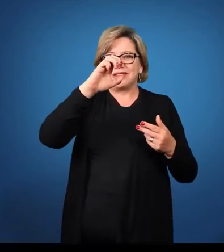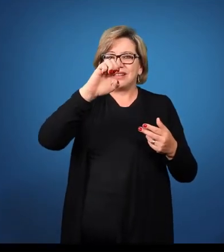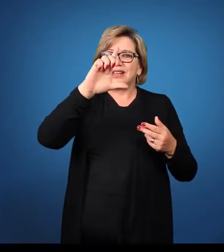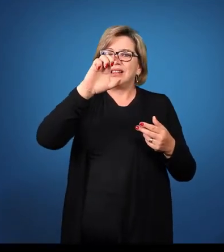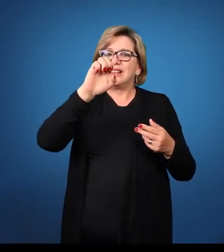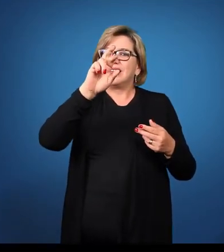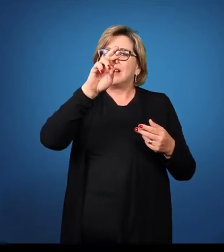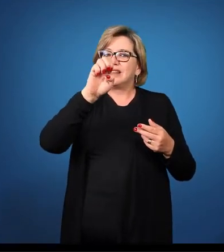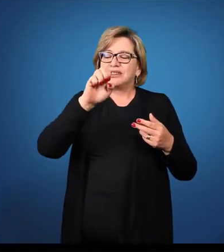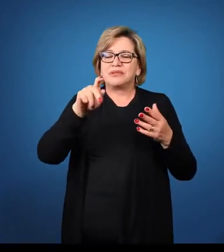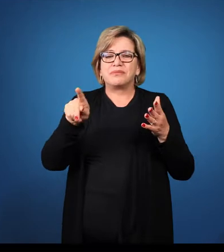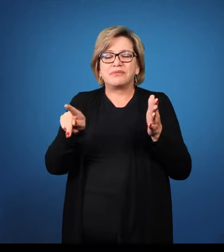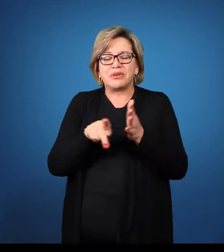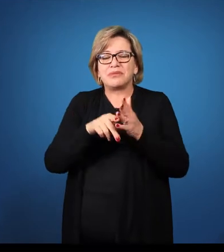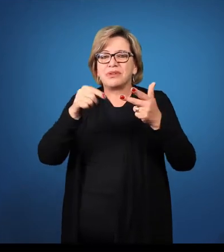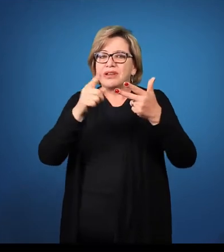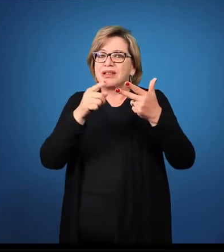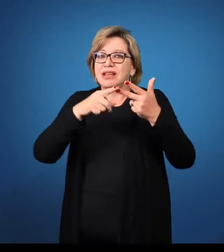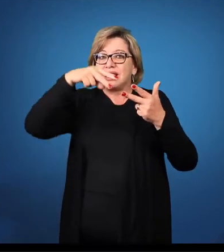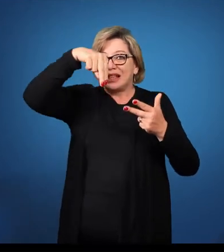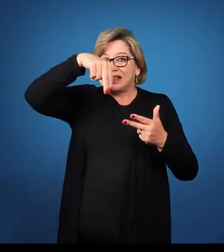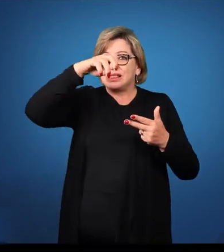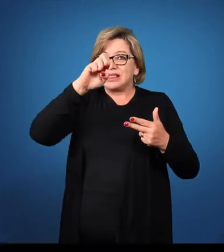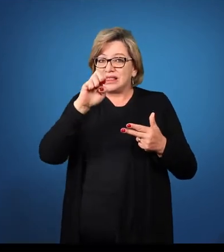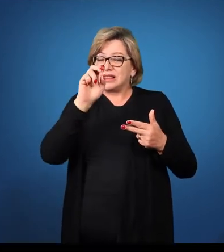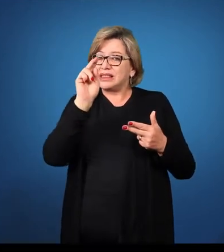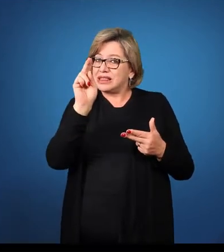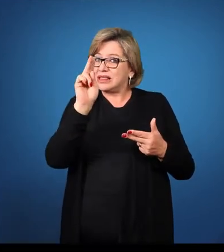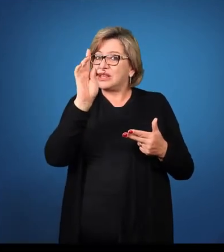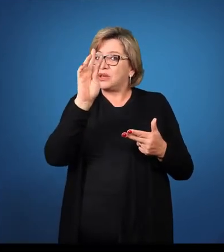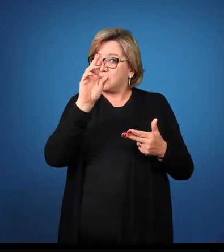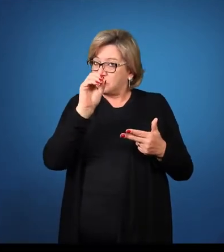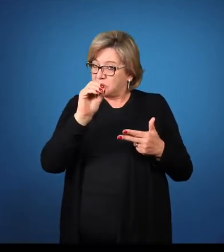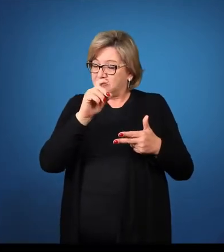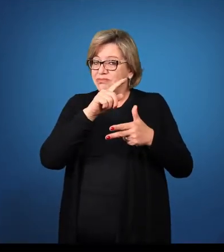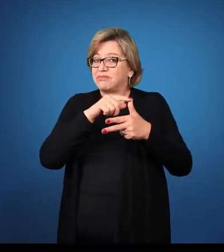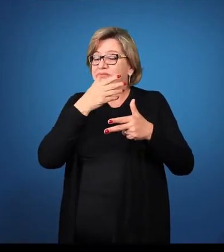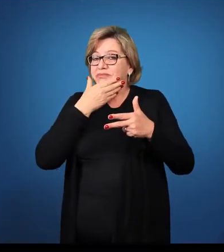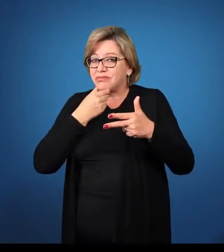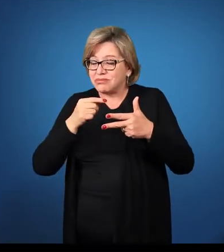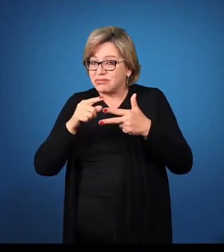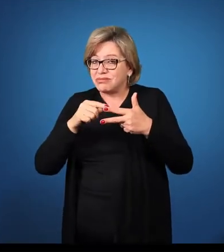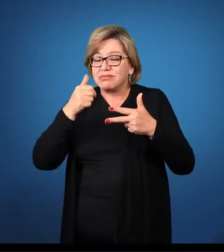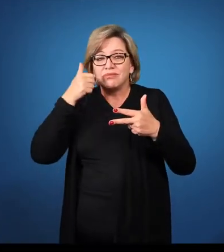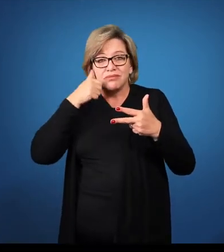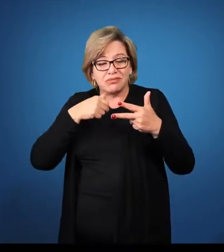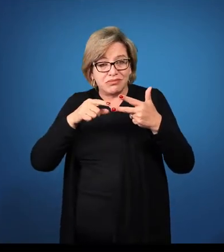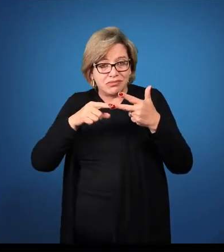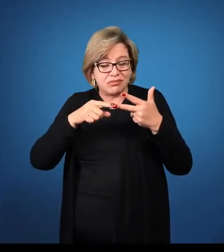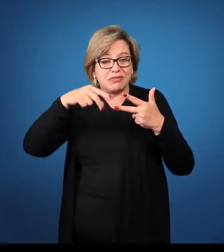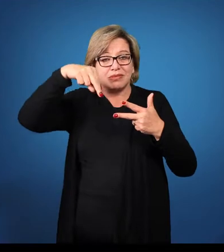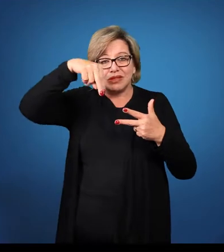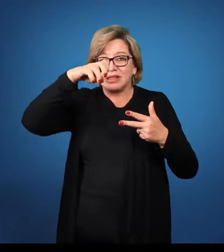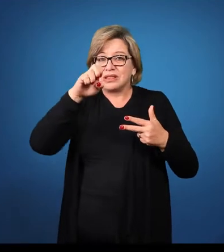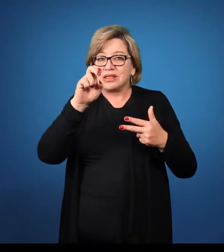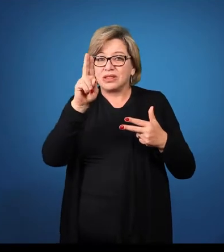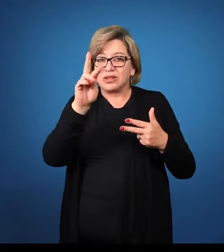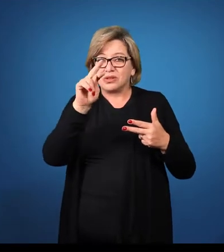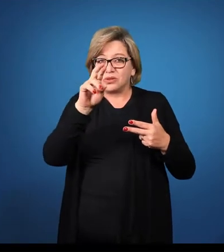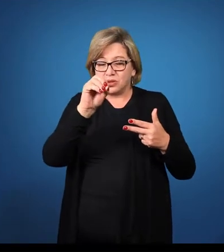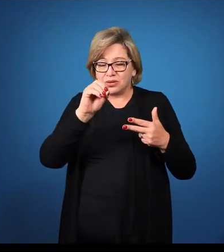o neutro. Três formas. Pode apresentar, que significa